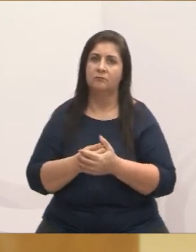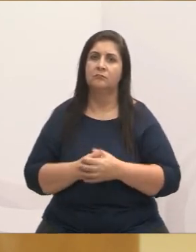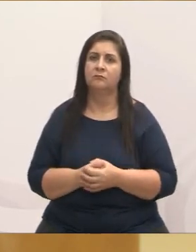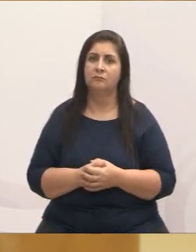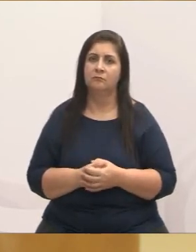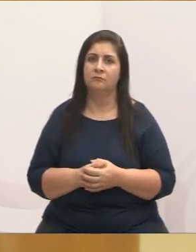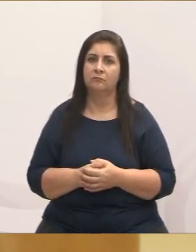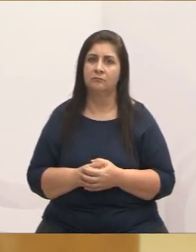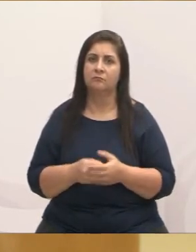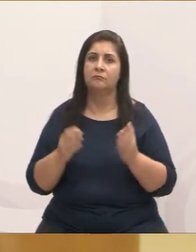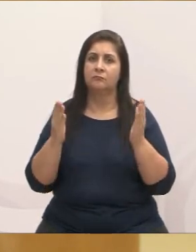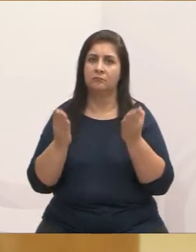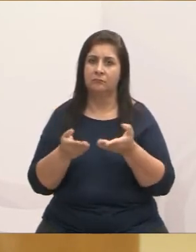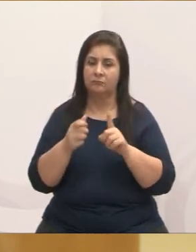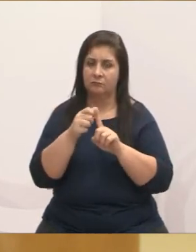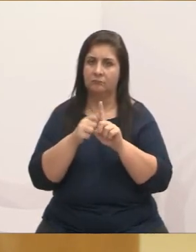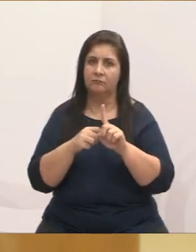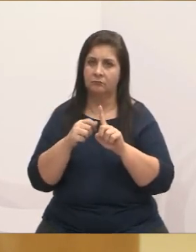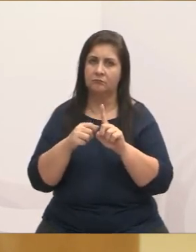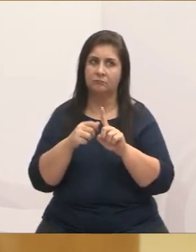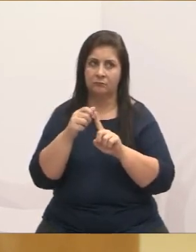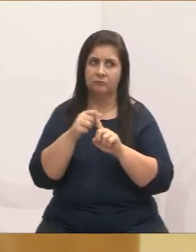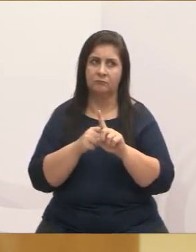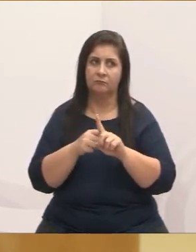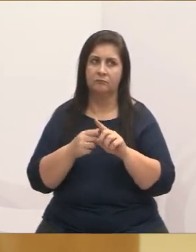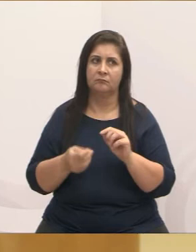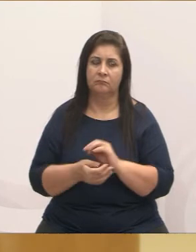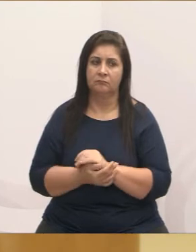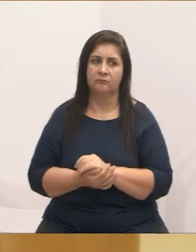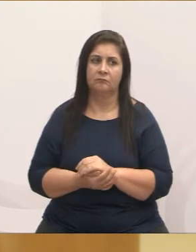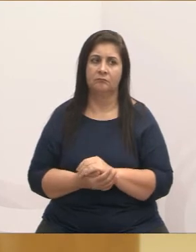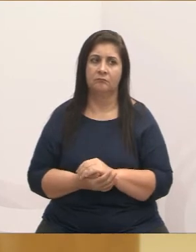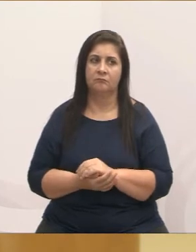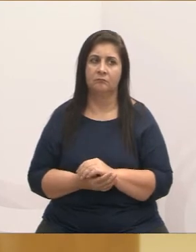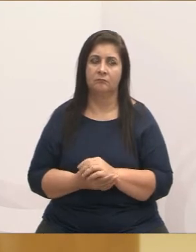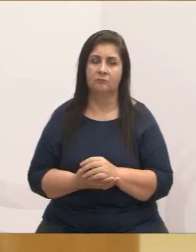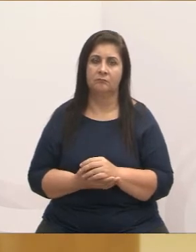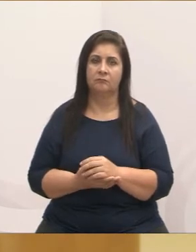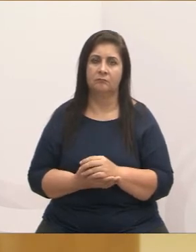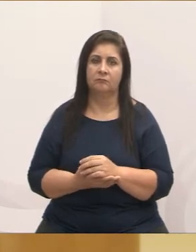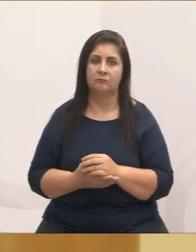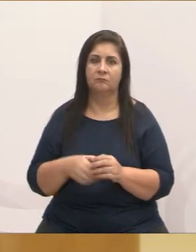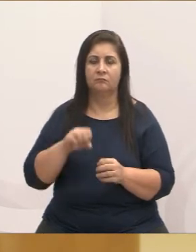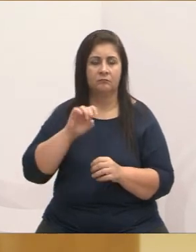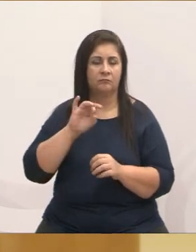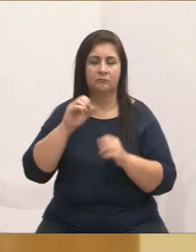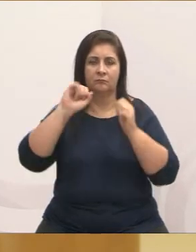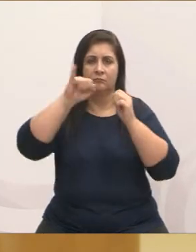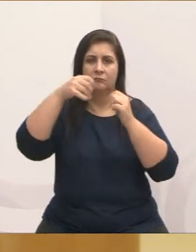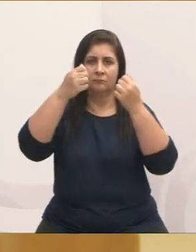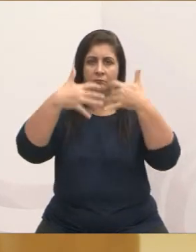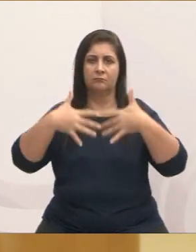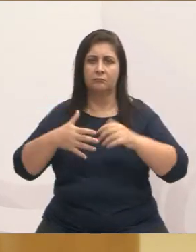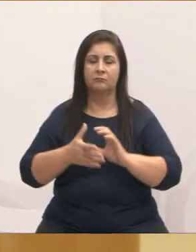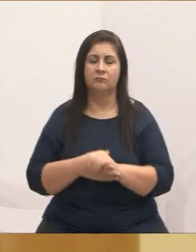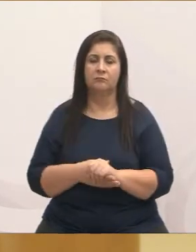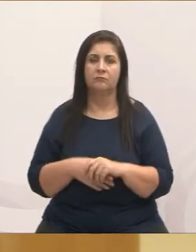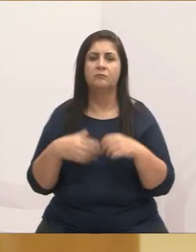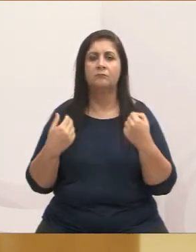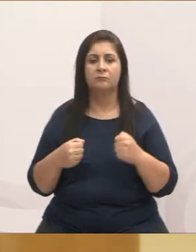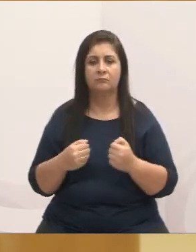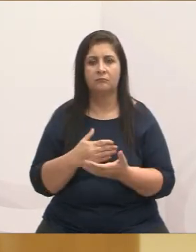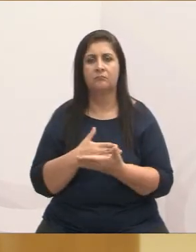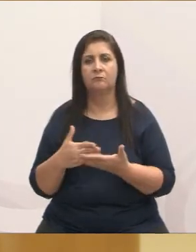a partir do mês que vem. Aliás, esse mês, nós entramos em fevereiro agora. Então, é só justificando para as pessoas que as coisas vão ter que andar,